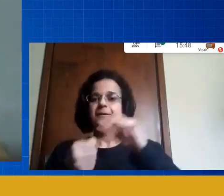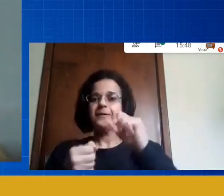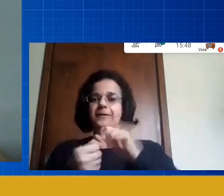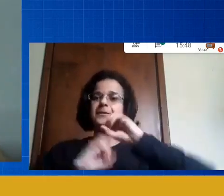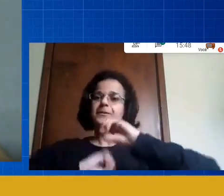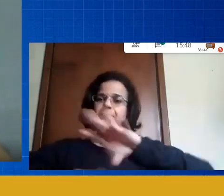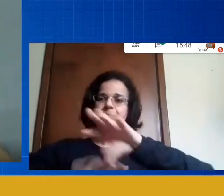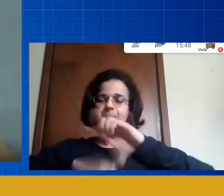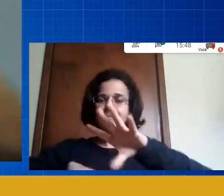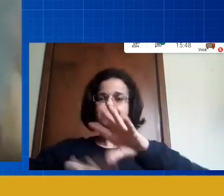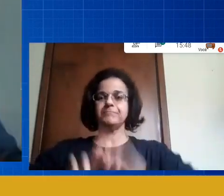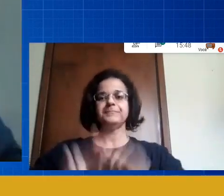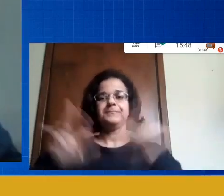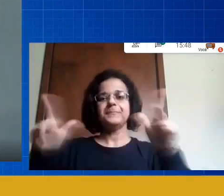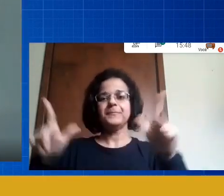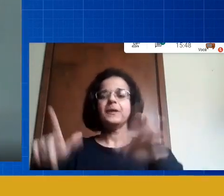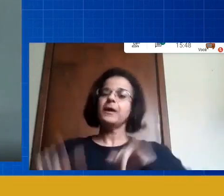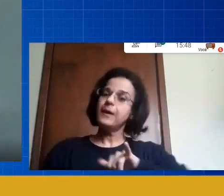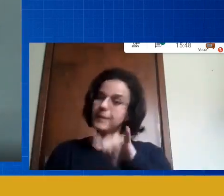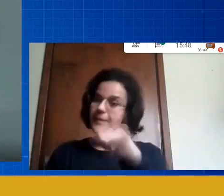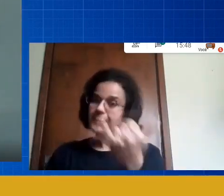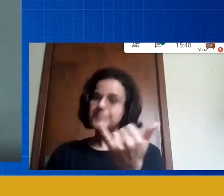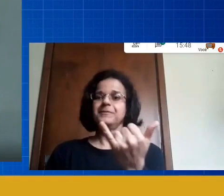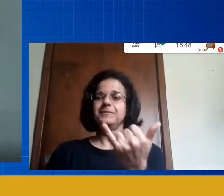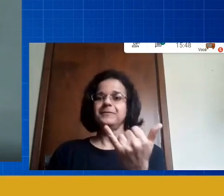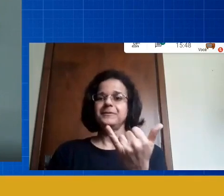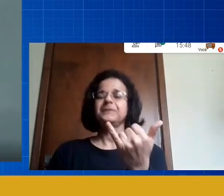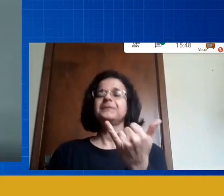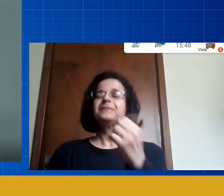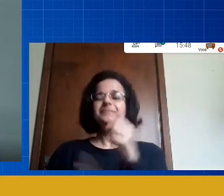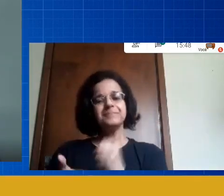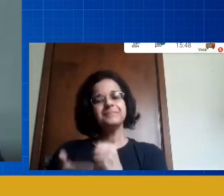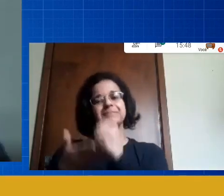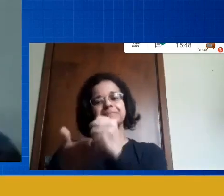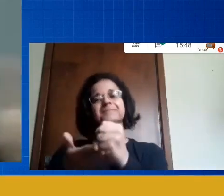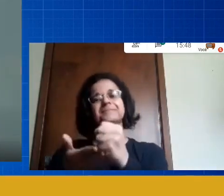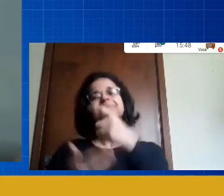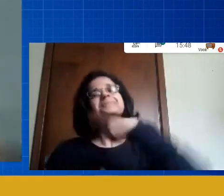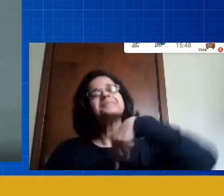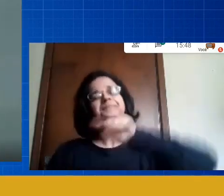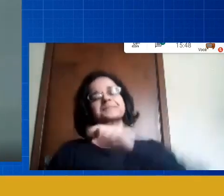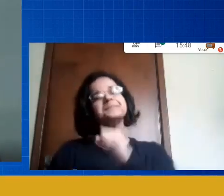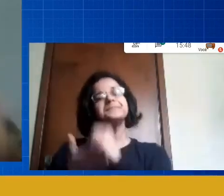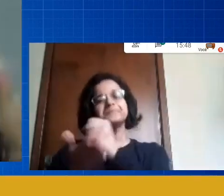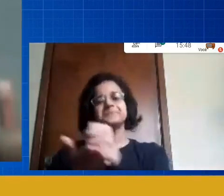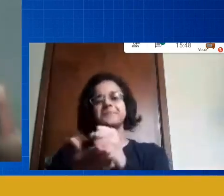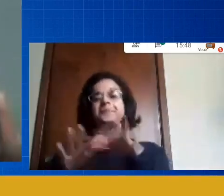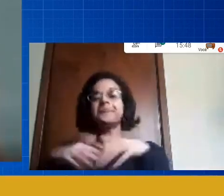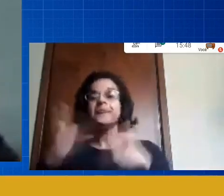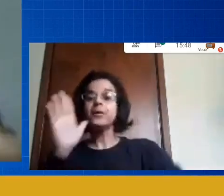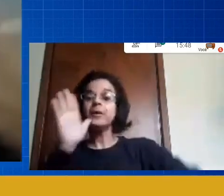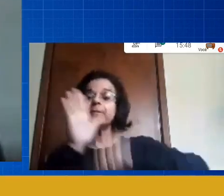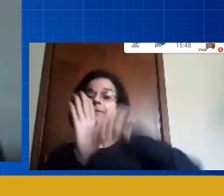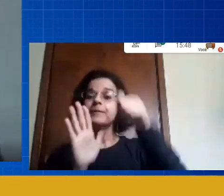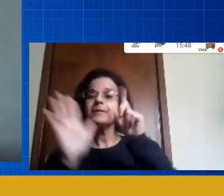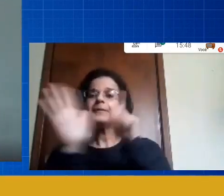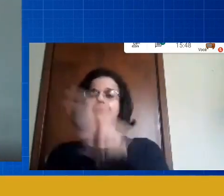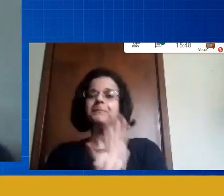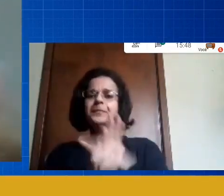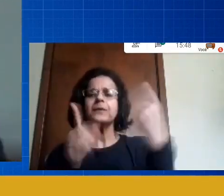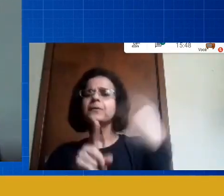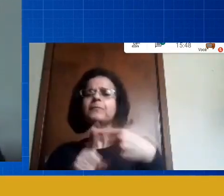aproveitar e deixar nossa contribuição Adriana então a primeira pergunta sua poxa por que